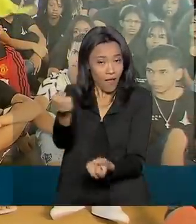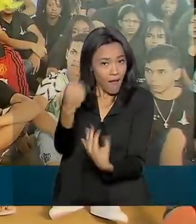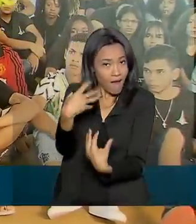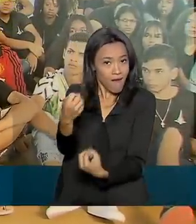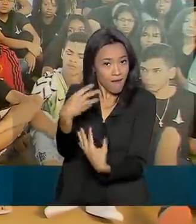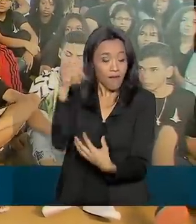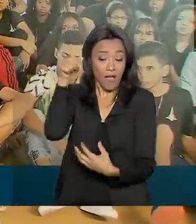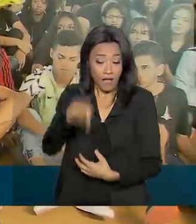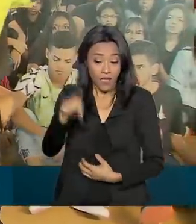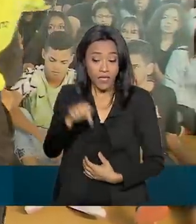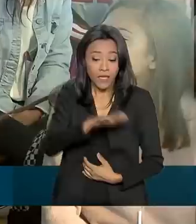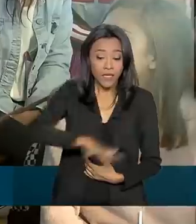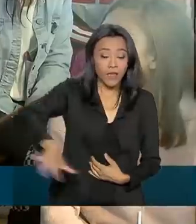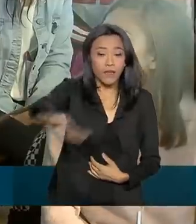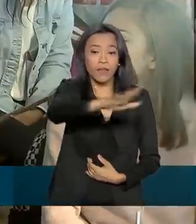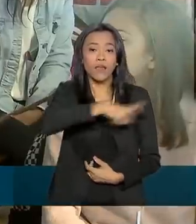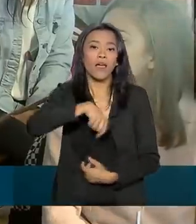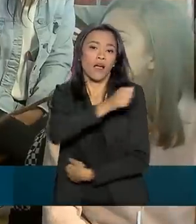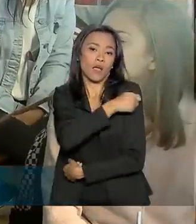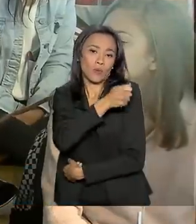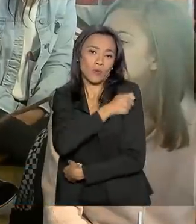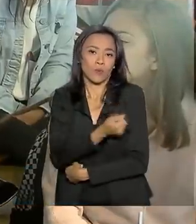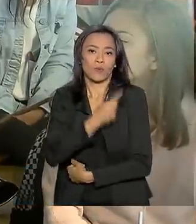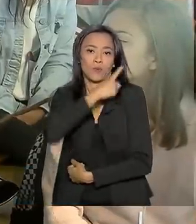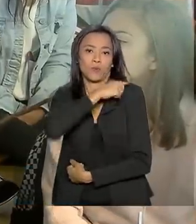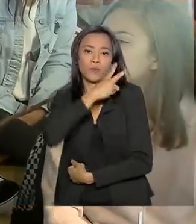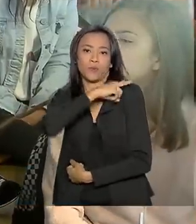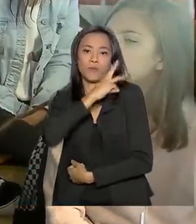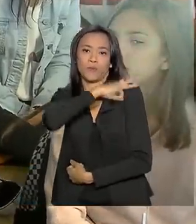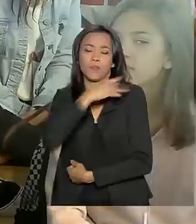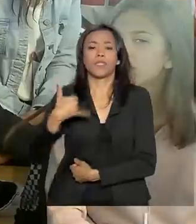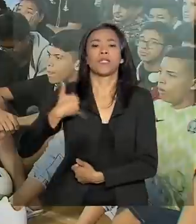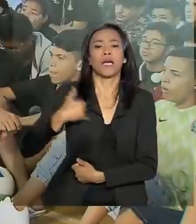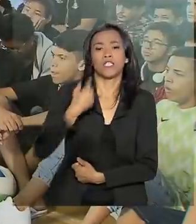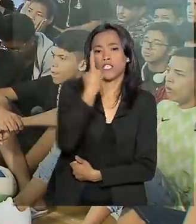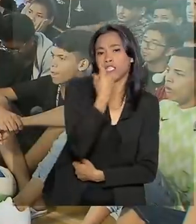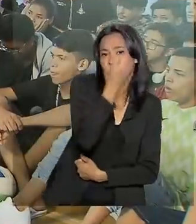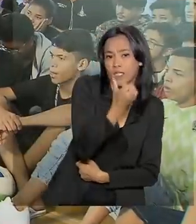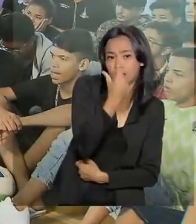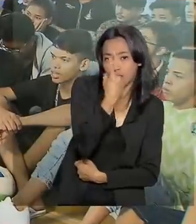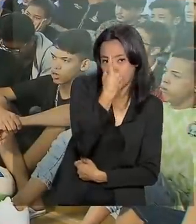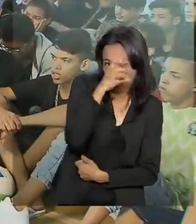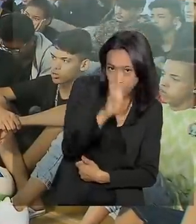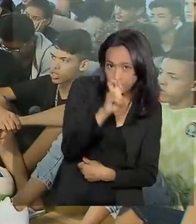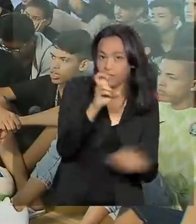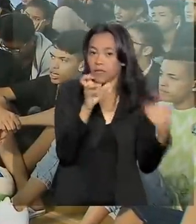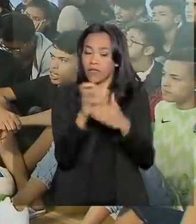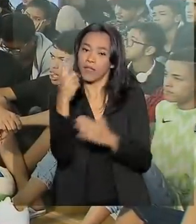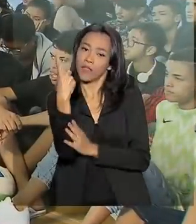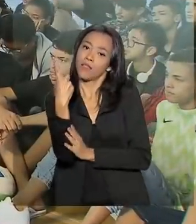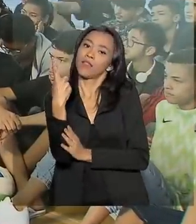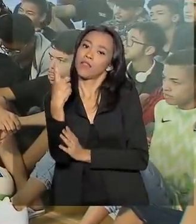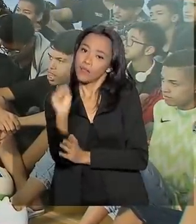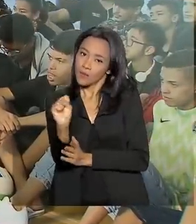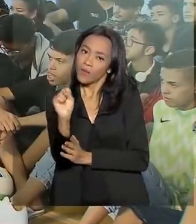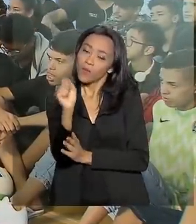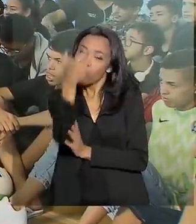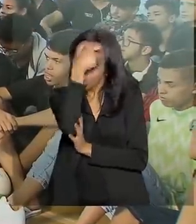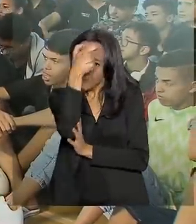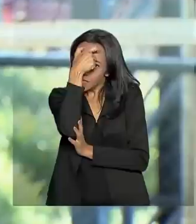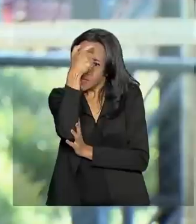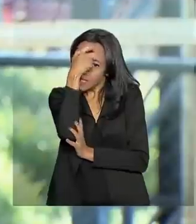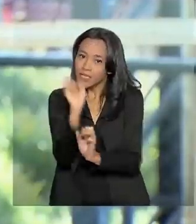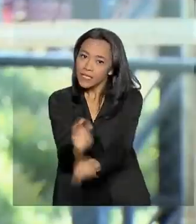estudantes do ensino médio com idade entre 15 e 18 anos estão atentos à importância da consciência no